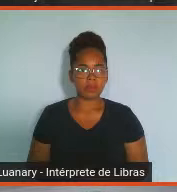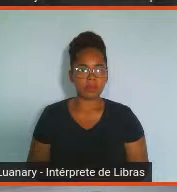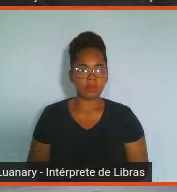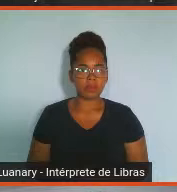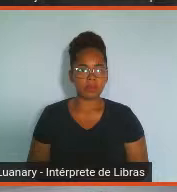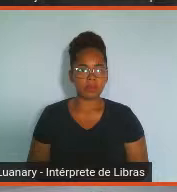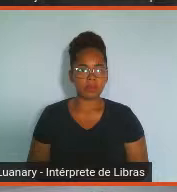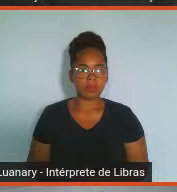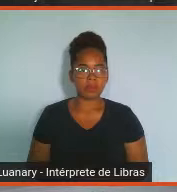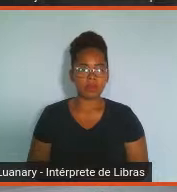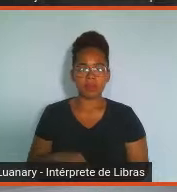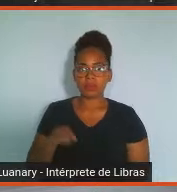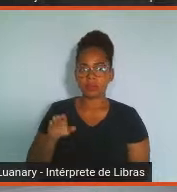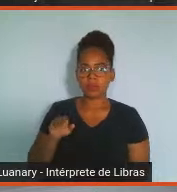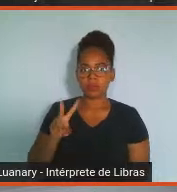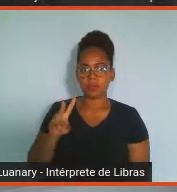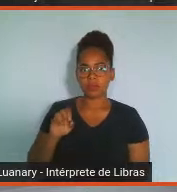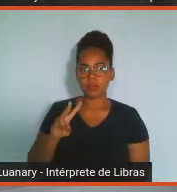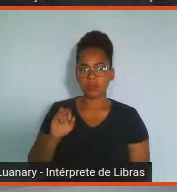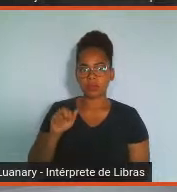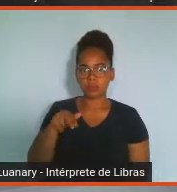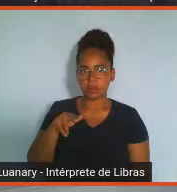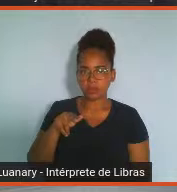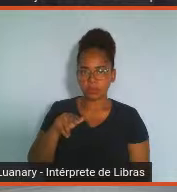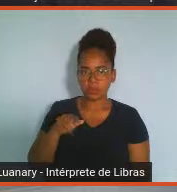Víbia, você está escutando?